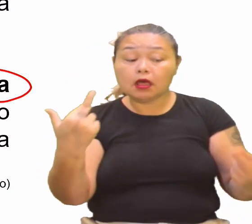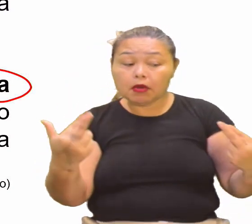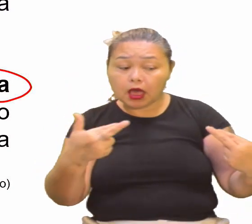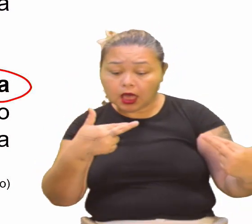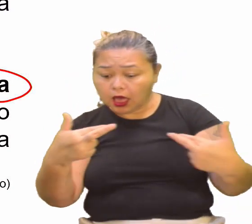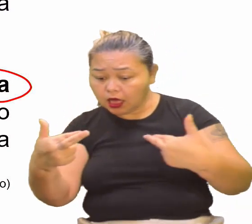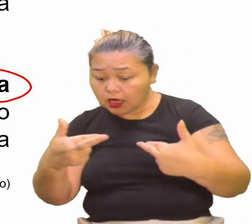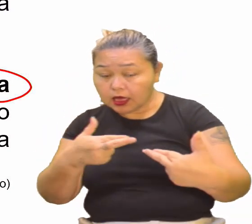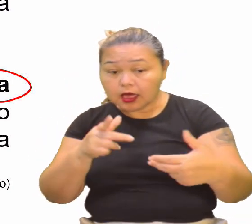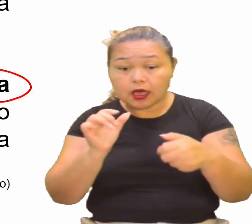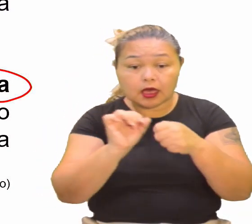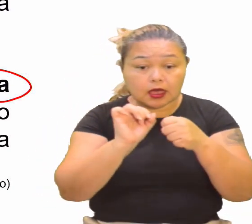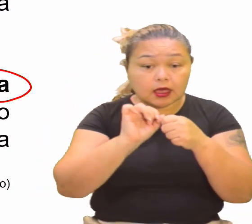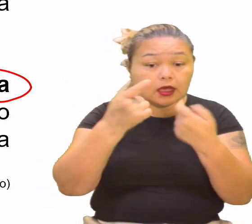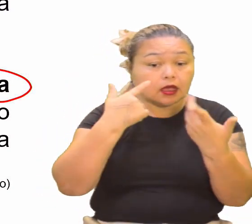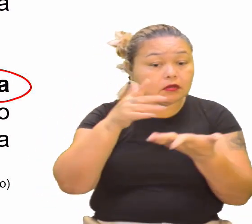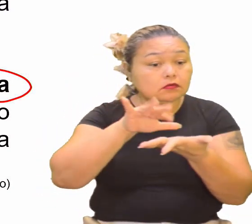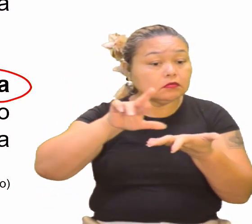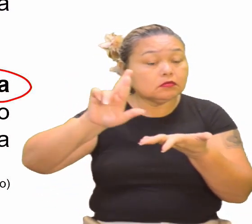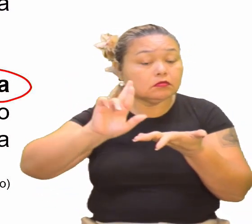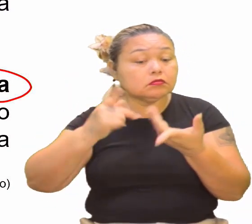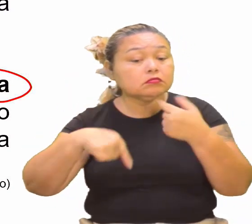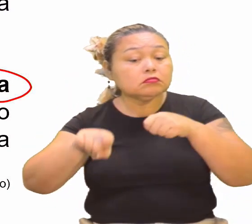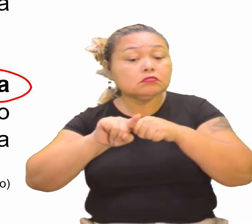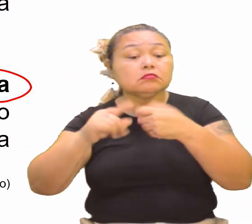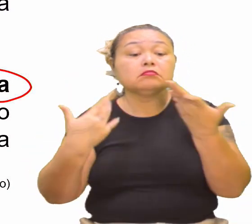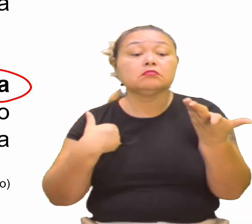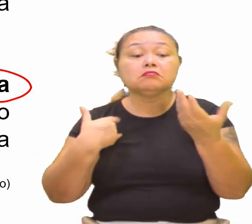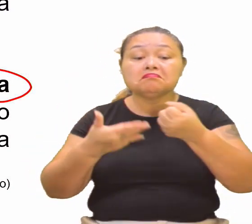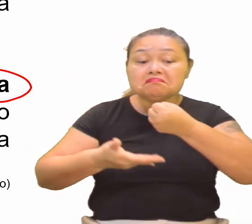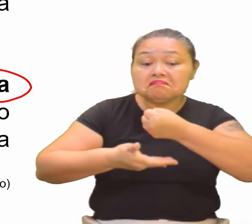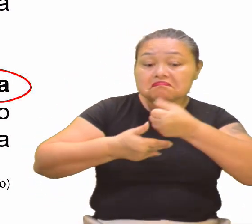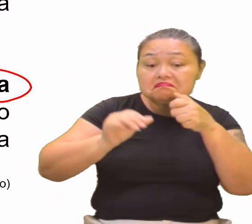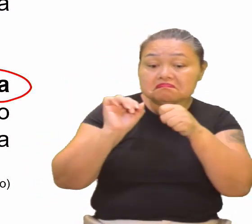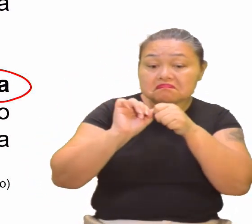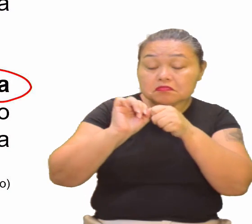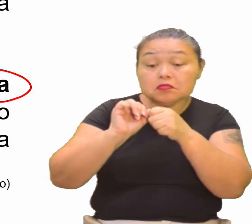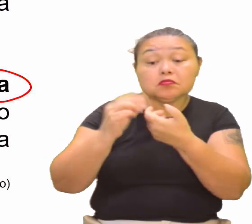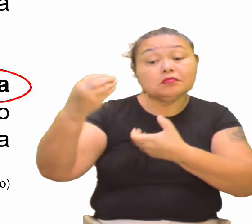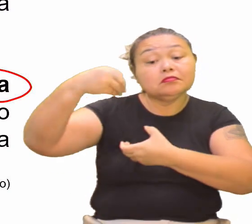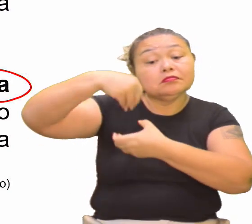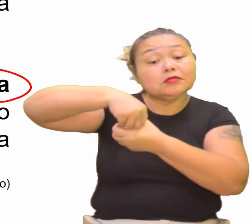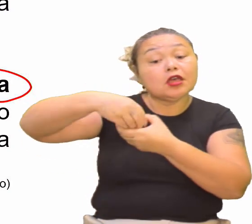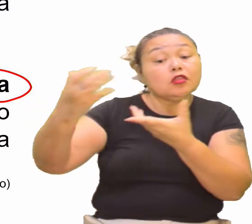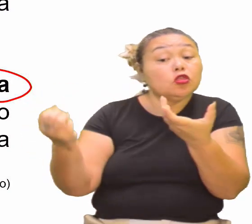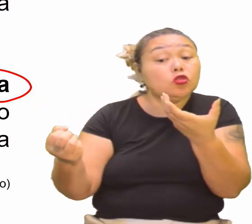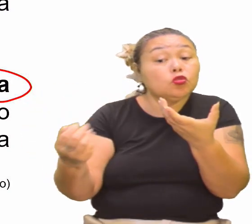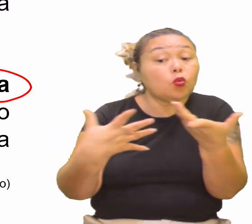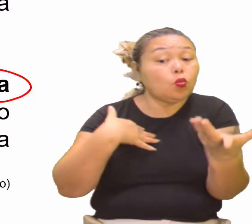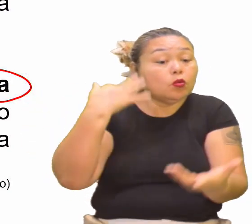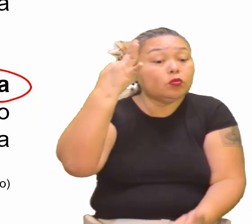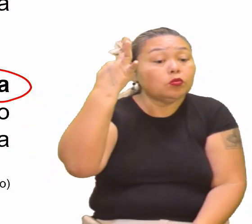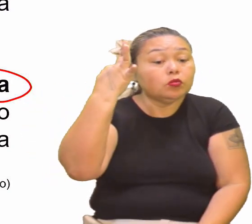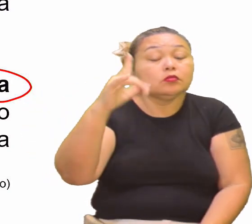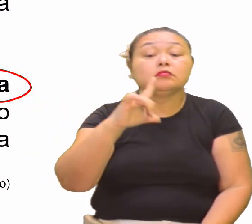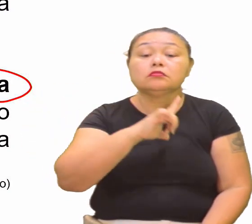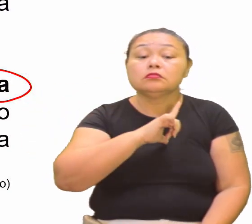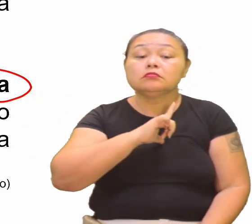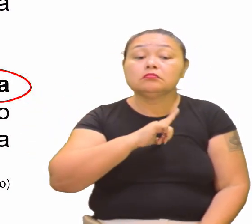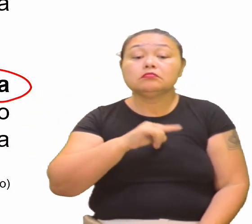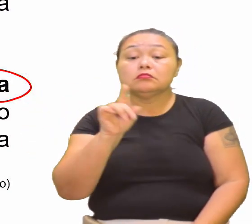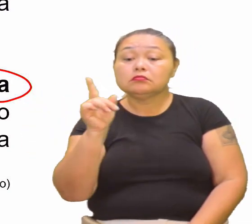e os fundamentos sobre as quais a nova filosofia estará calcada. Então, duas pegadas, o eu e a